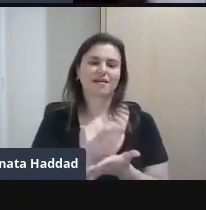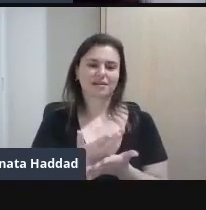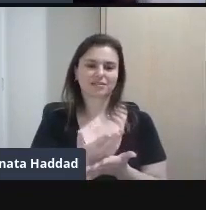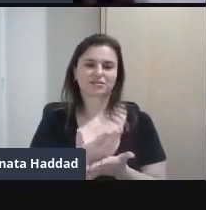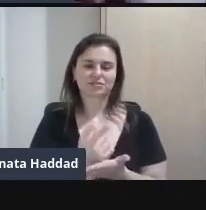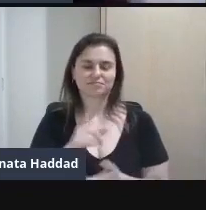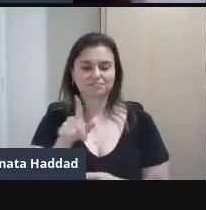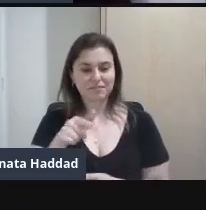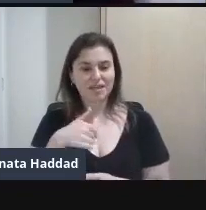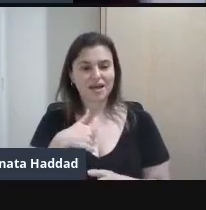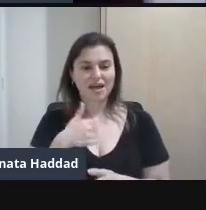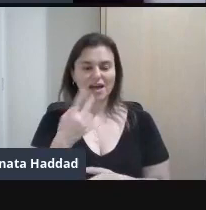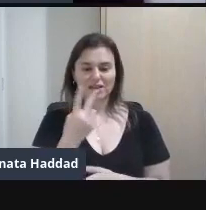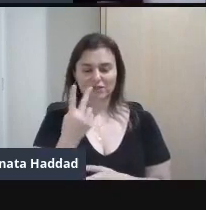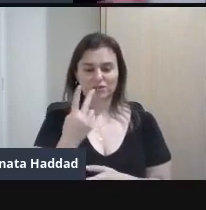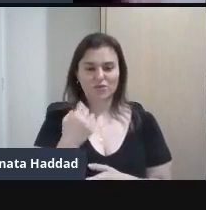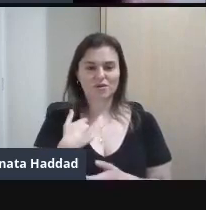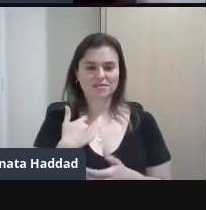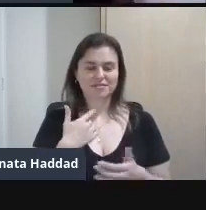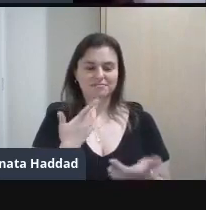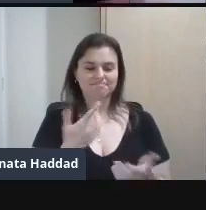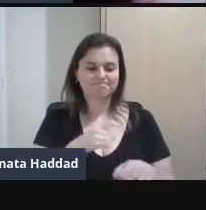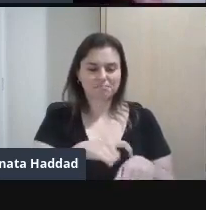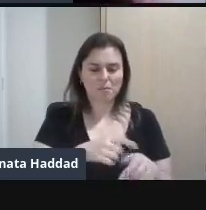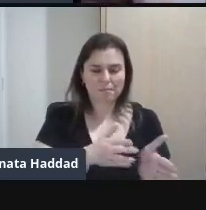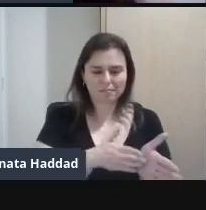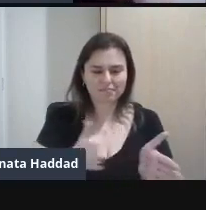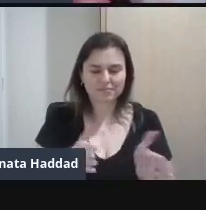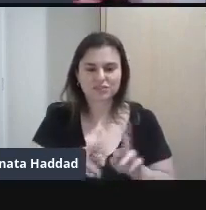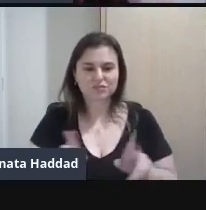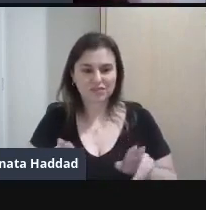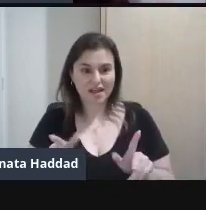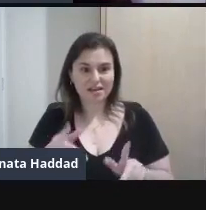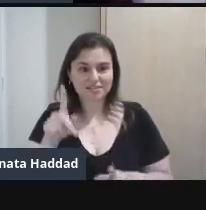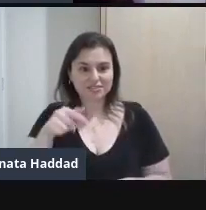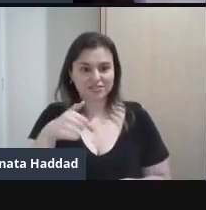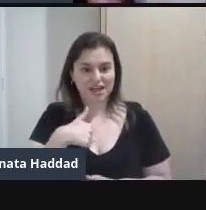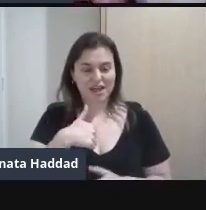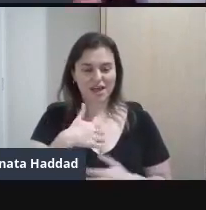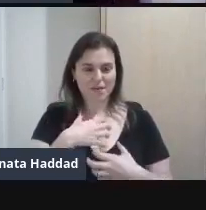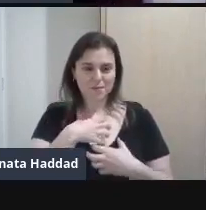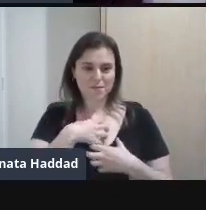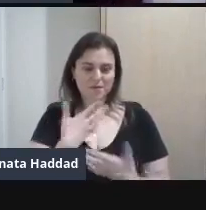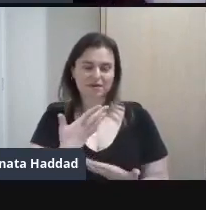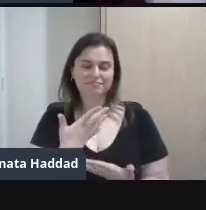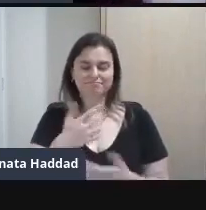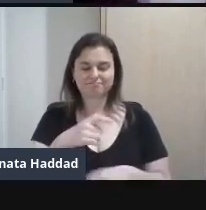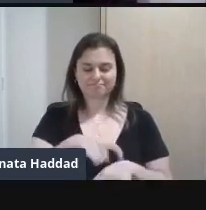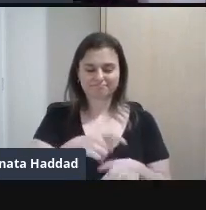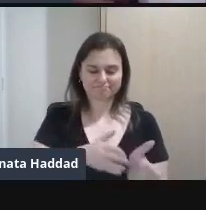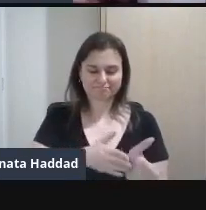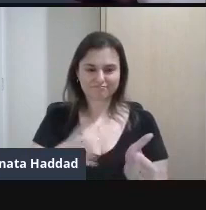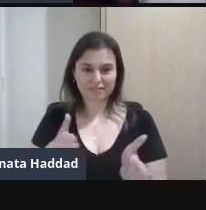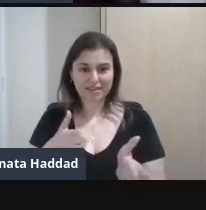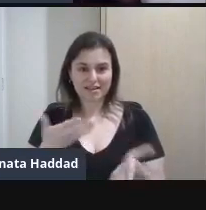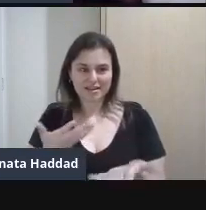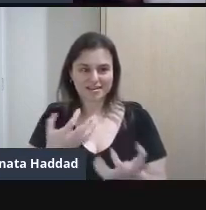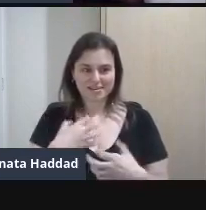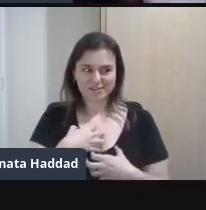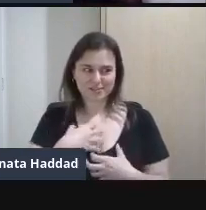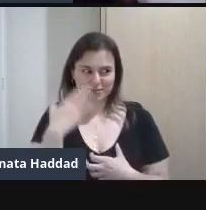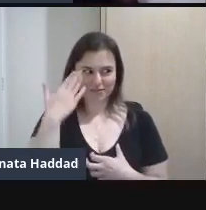diferentes Que é esse momento De celebridade É bem diferente Quem é celebridade E quem é